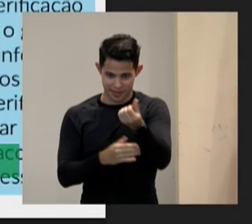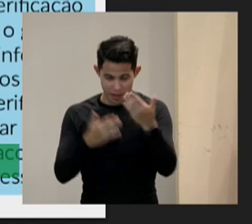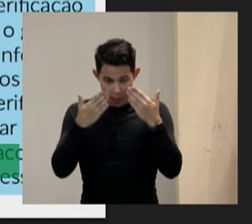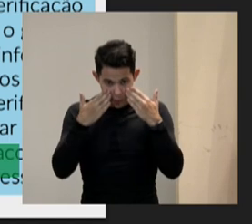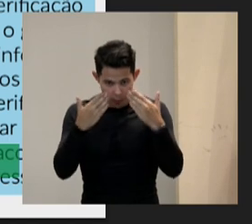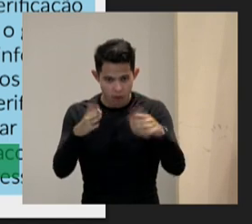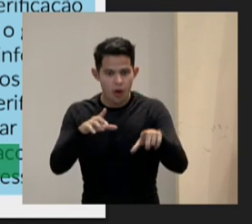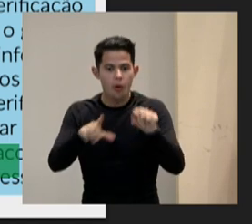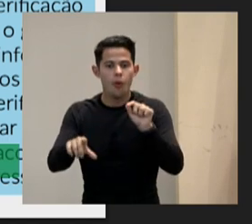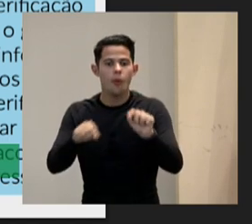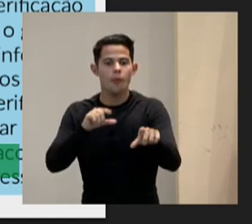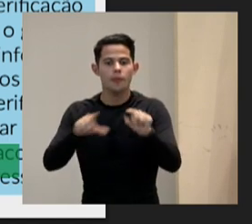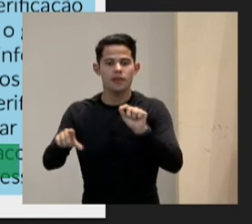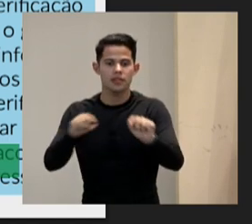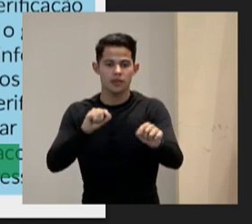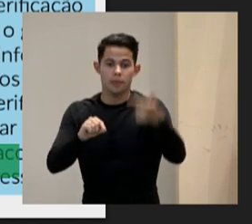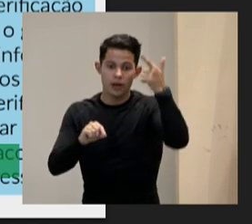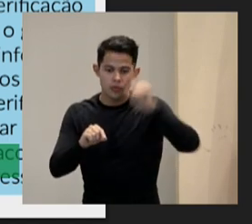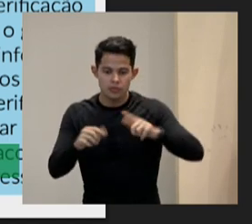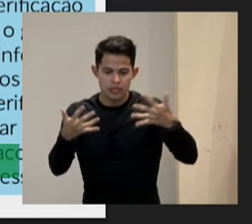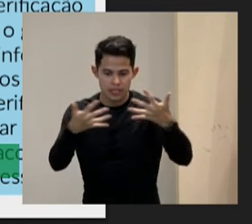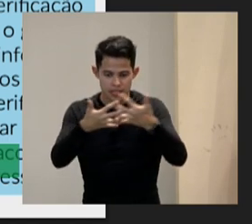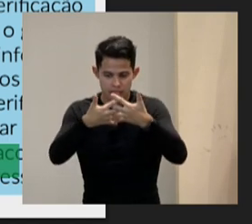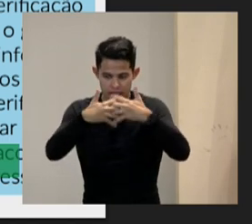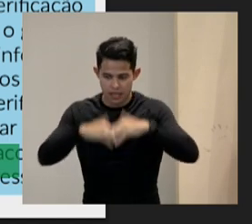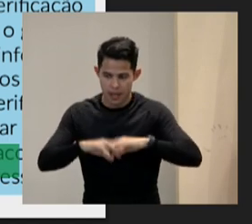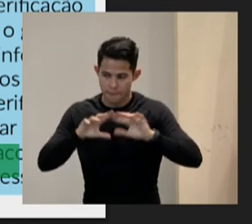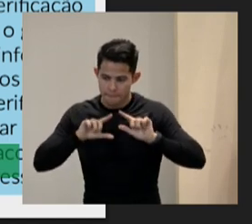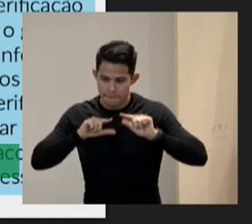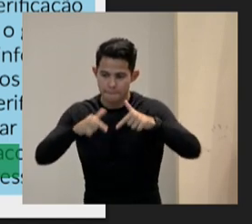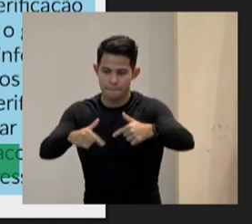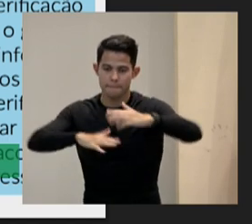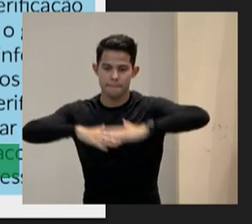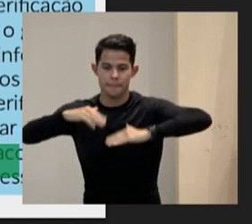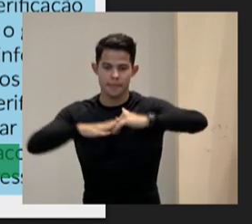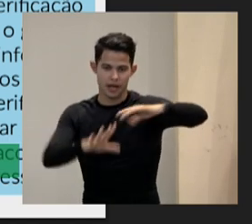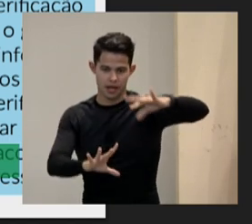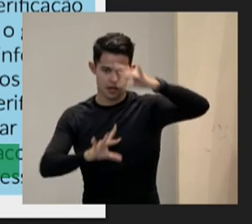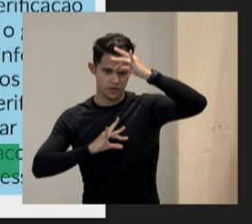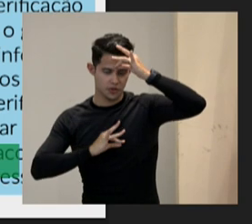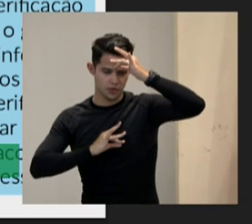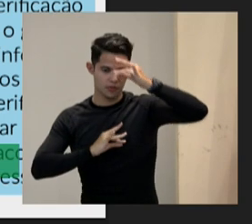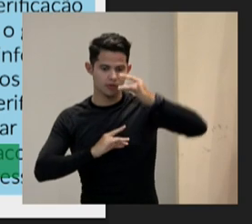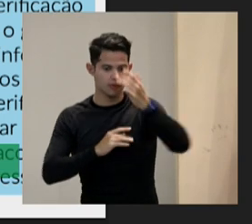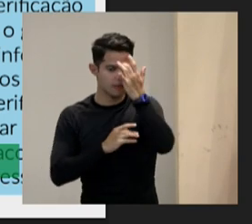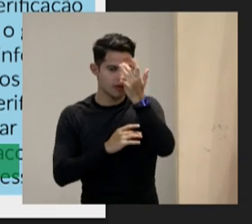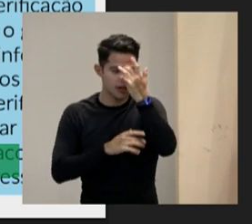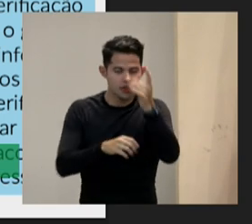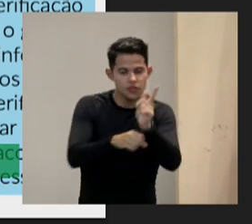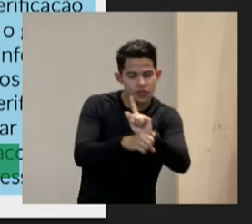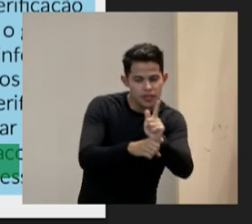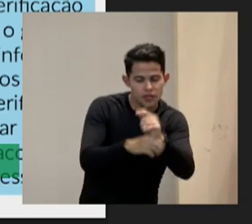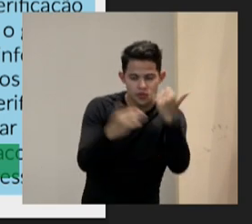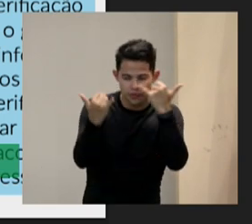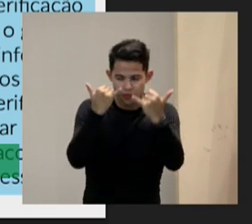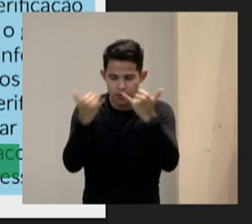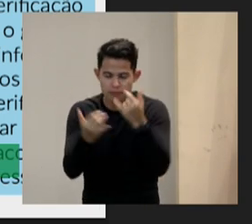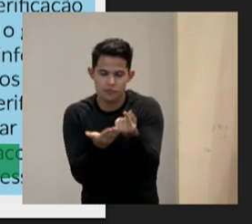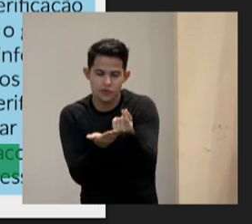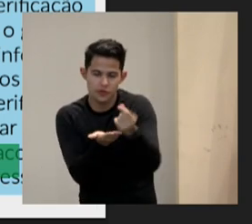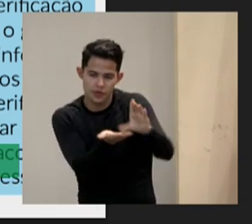para as funções executivas já para a própria ação como facilitar o gerenciamento de informações e recursos